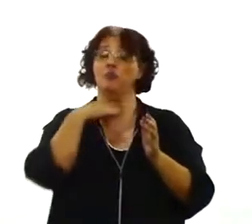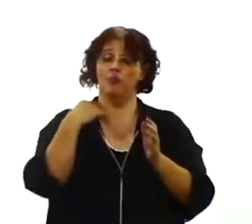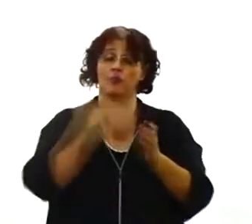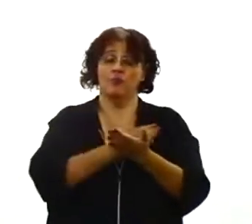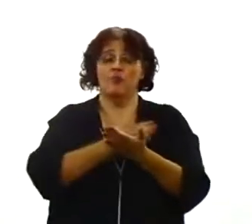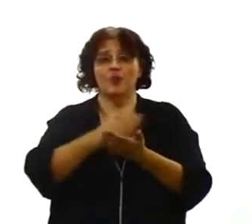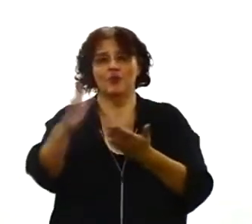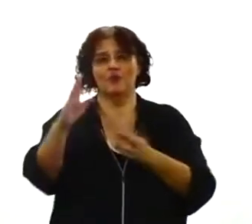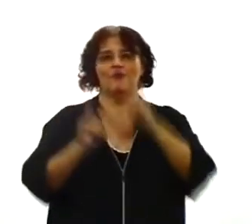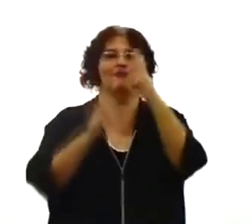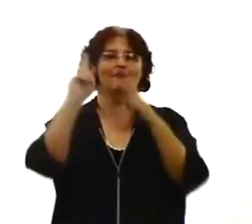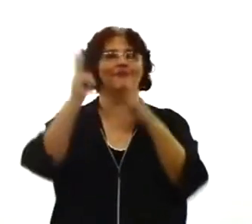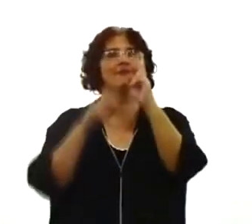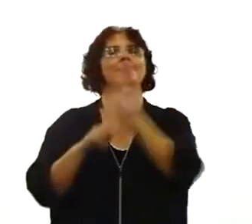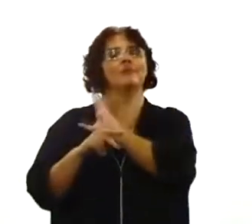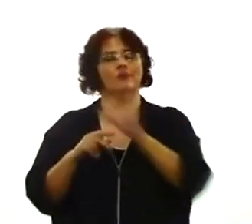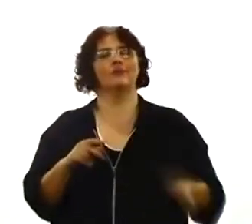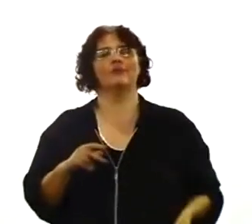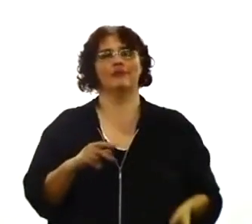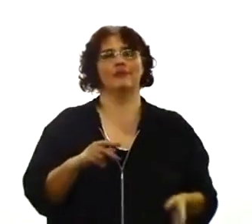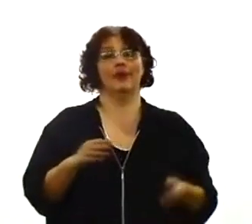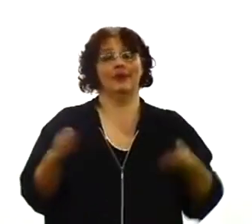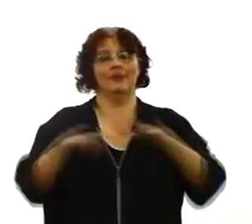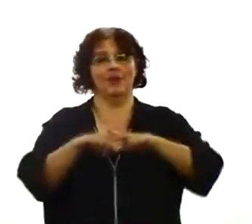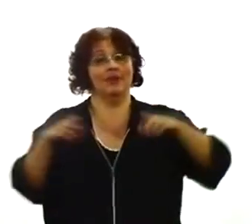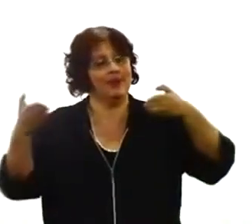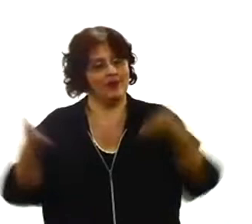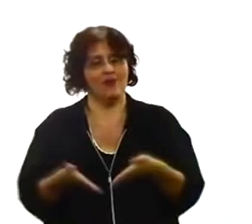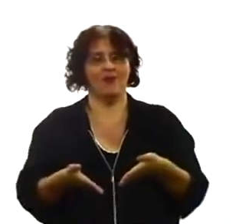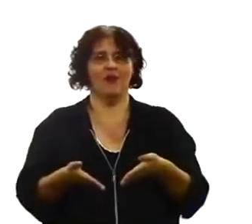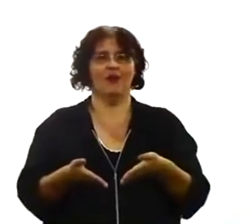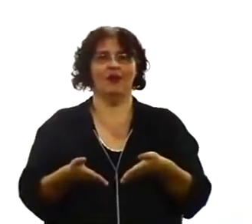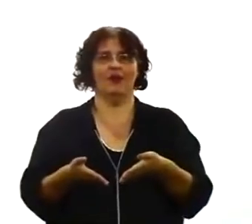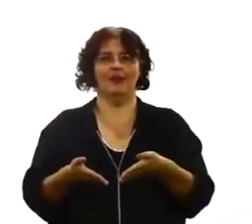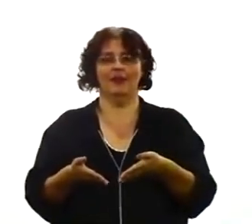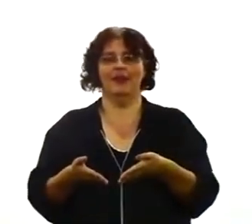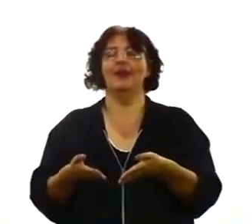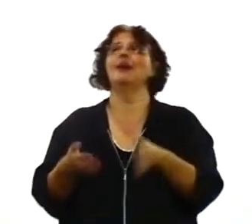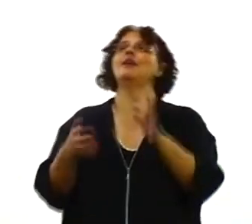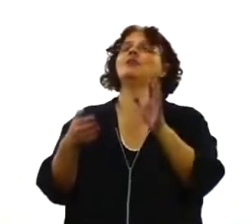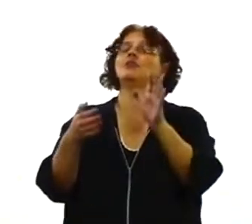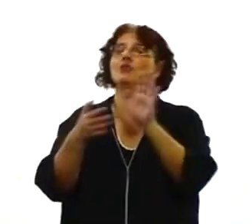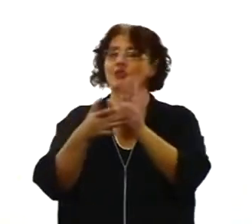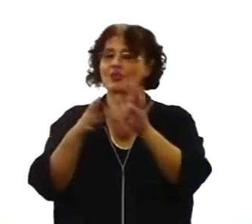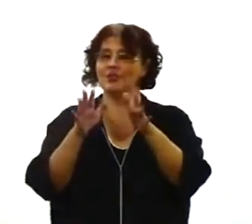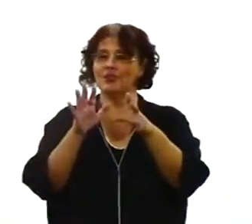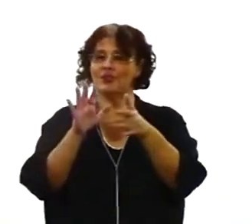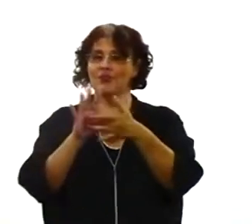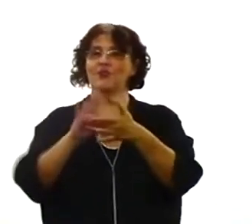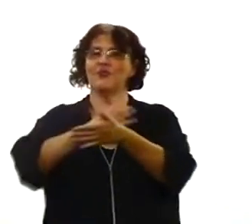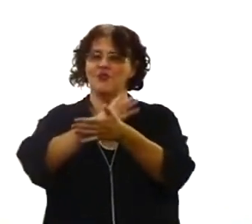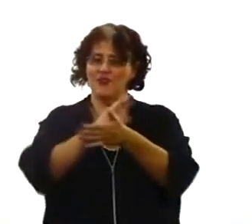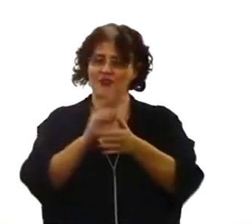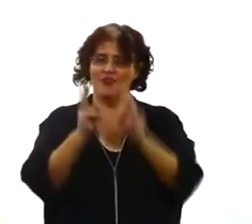Ela foi vencida por Cristo. Mas agora, Cristo está vencendo essa morte na vida de todo aquele que crê.